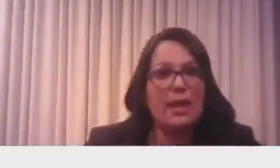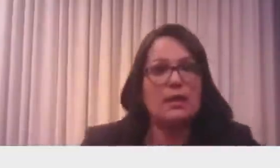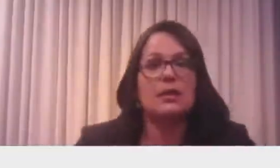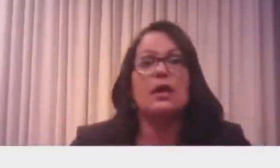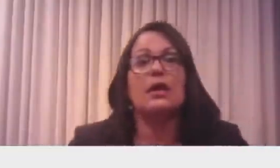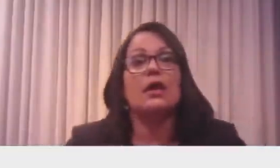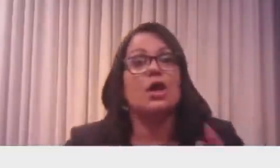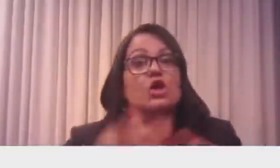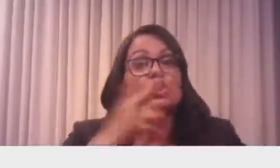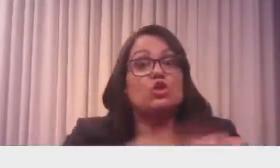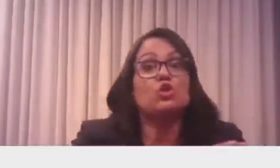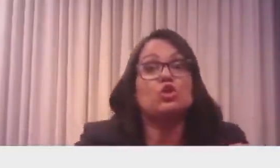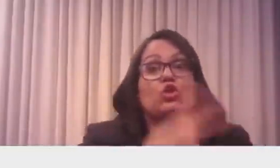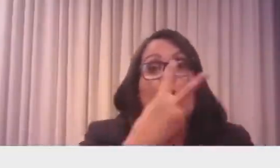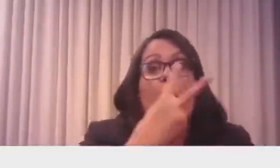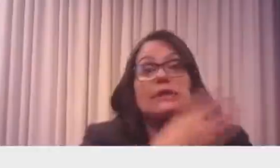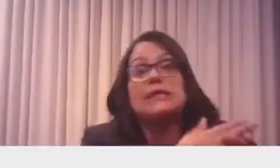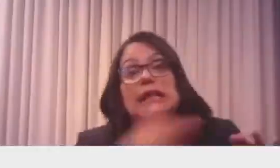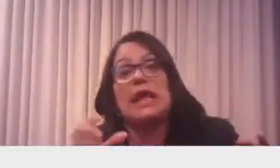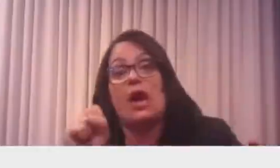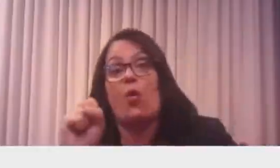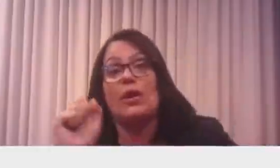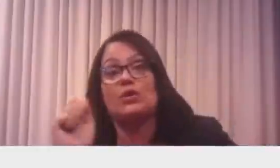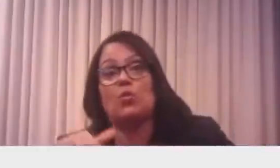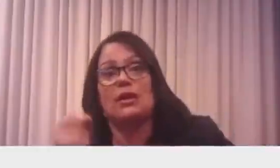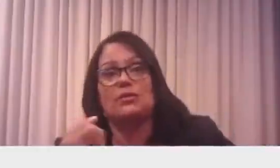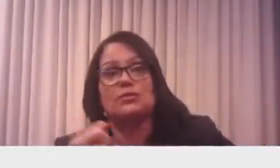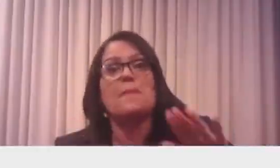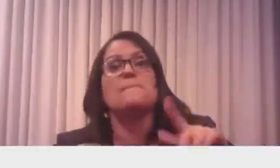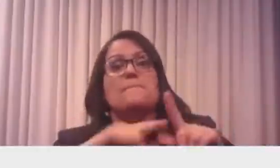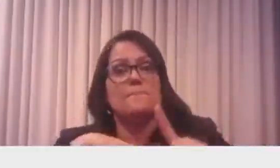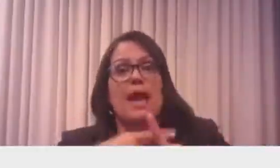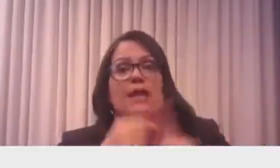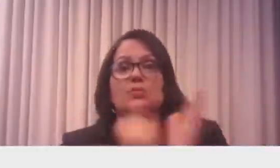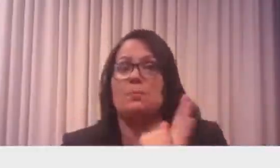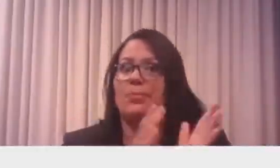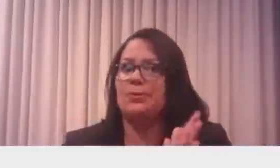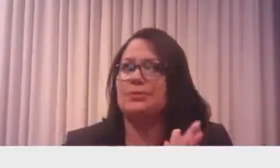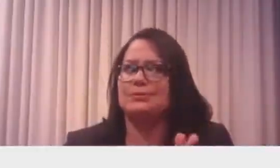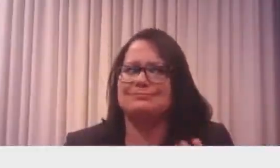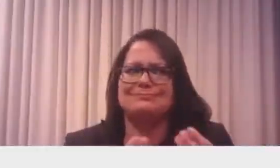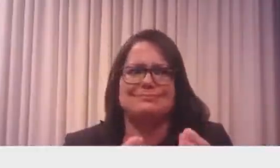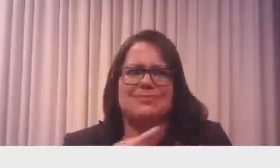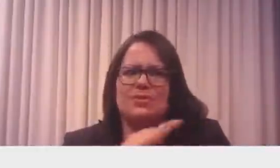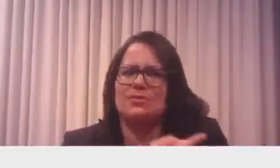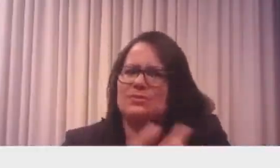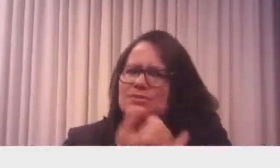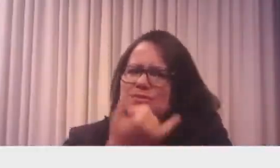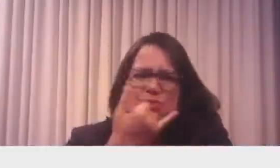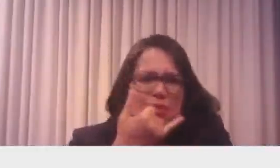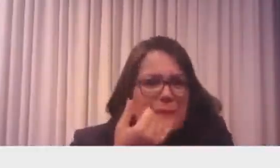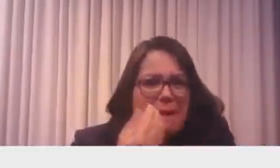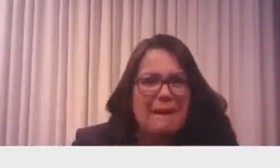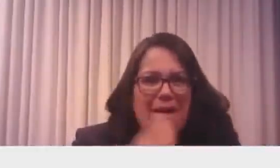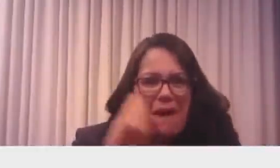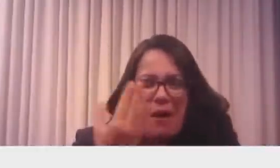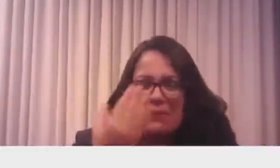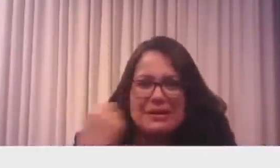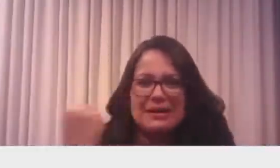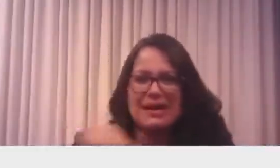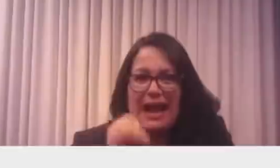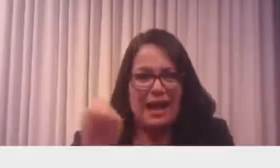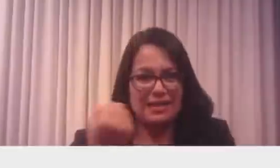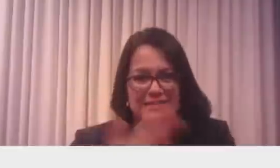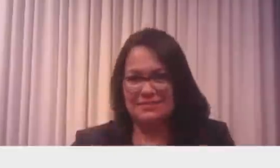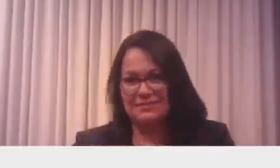2 a 8 anos de cadeia mais multa. Dá para você entender a que ponto nós estamos chegando? Por